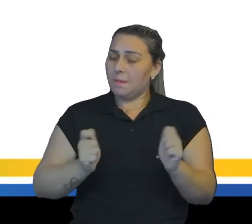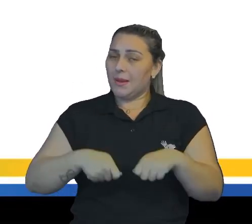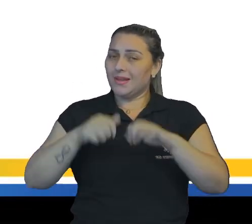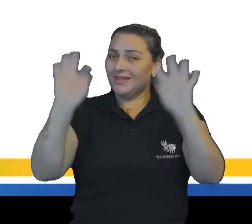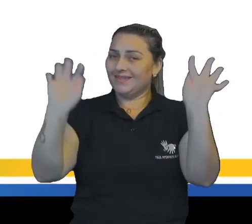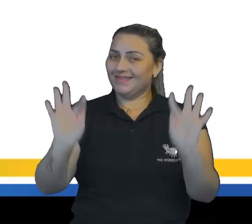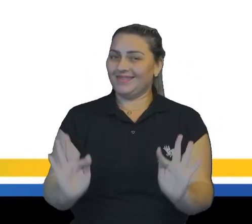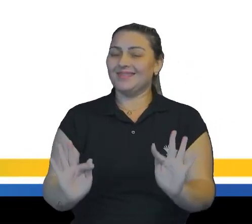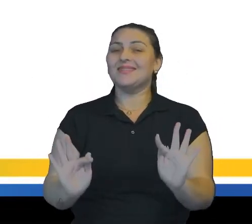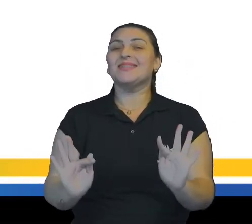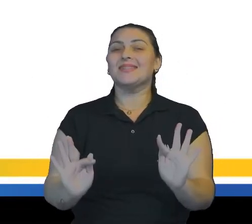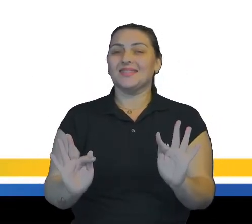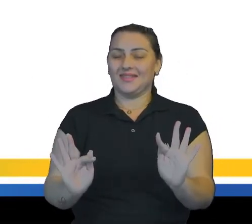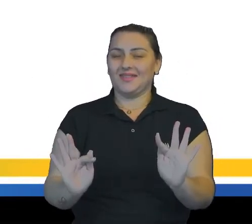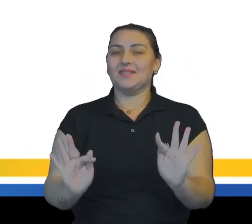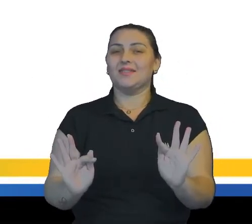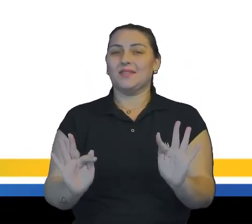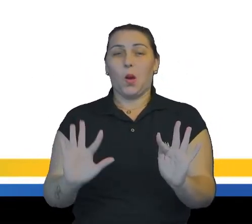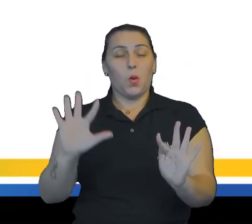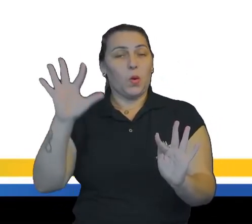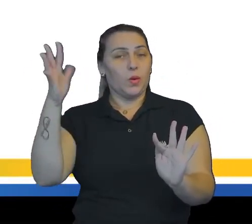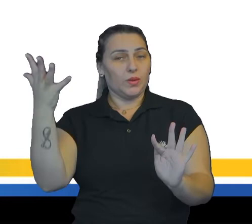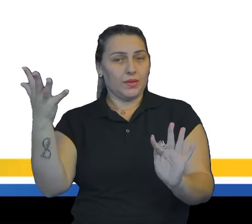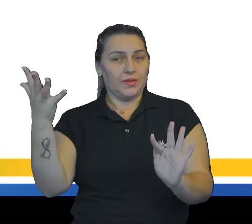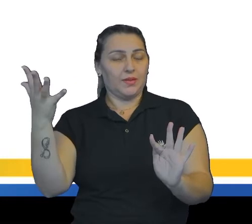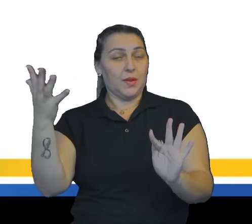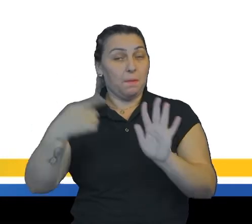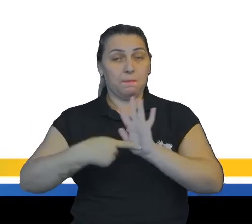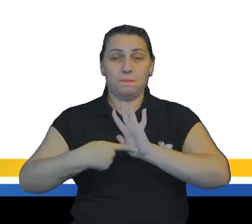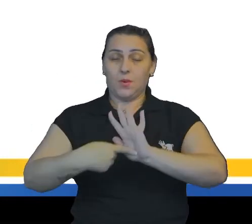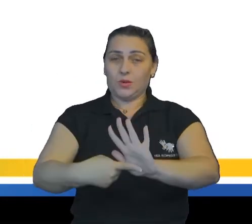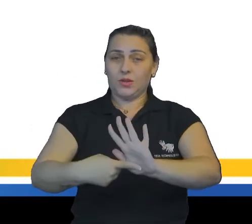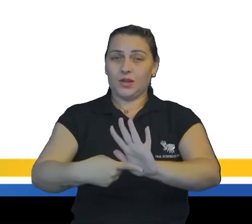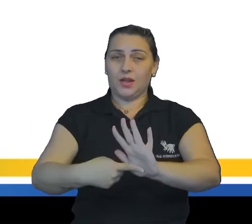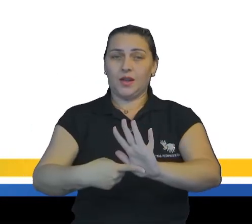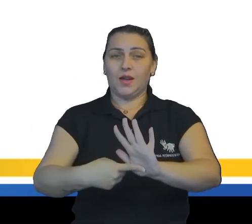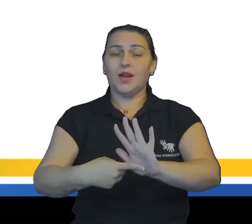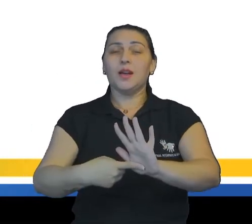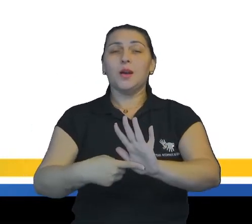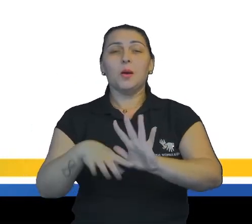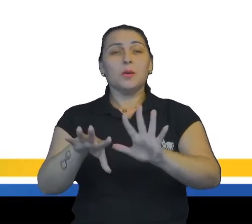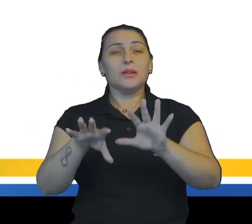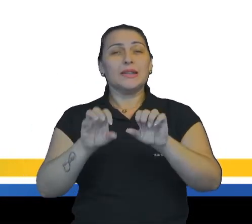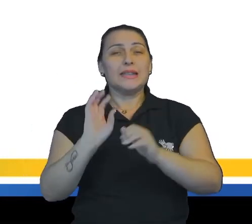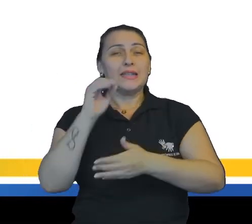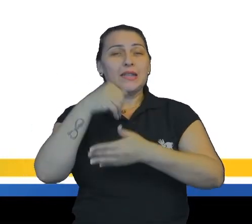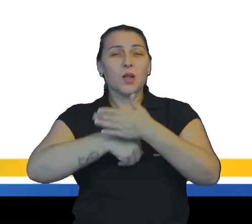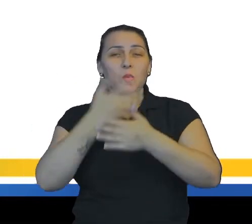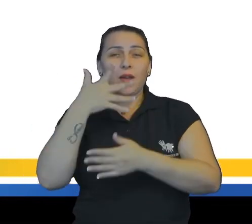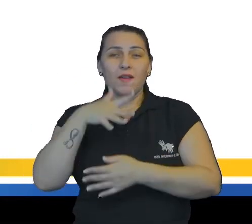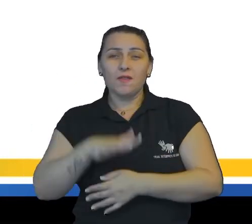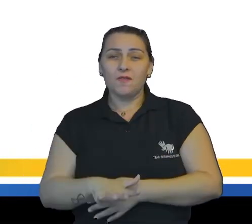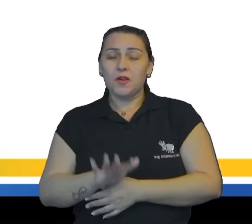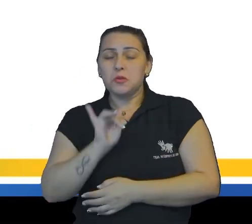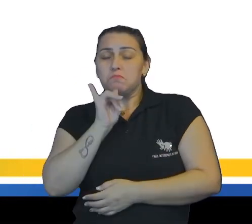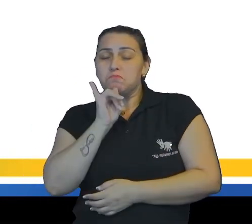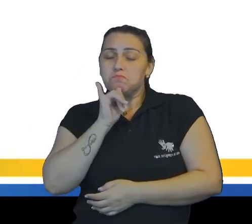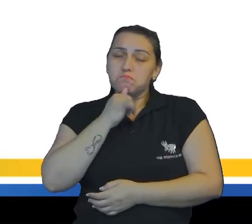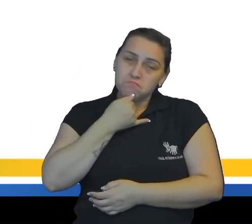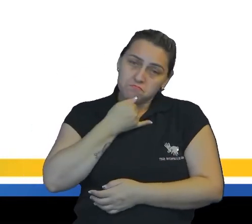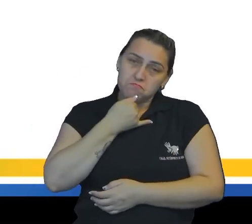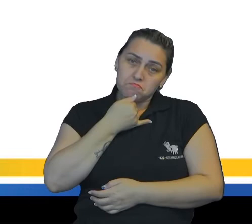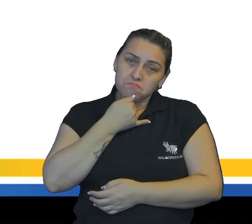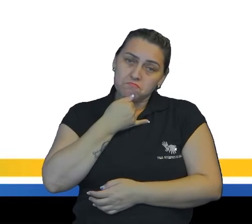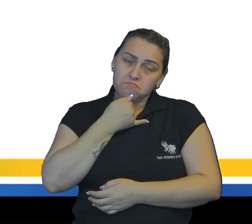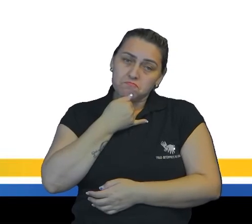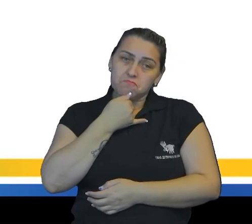ser feliz se relevava, ou seja, se revelava. Eu me agarrava dentro de uma infância muito infeliz, A